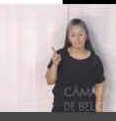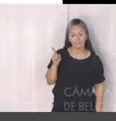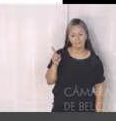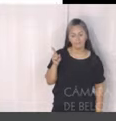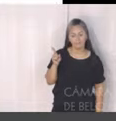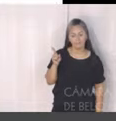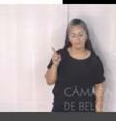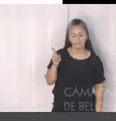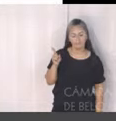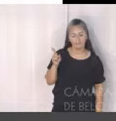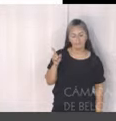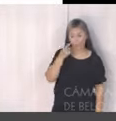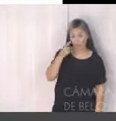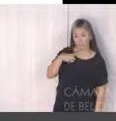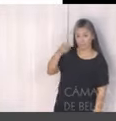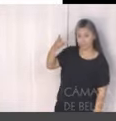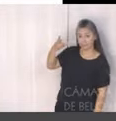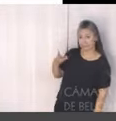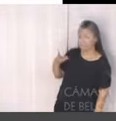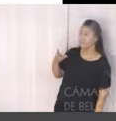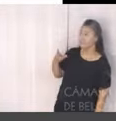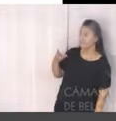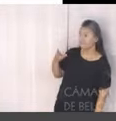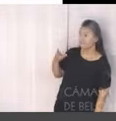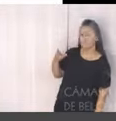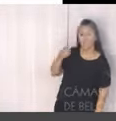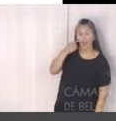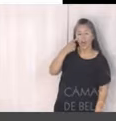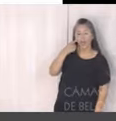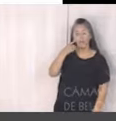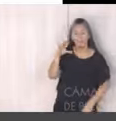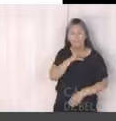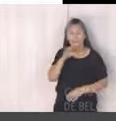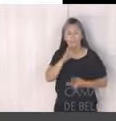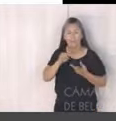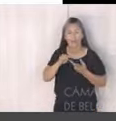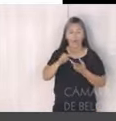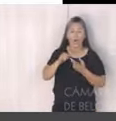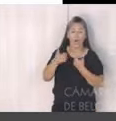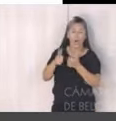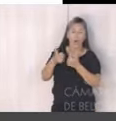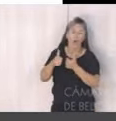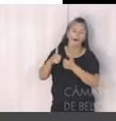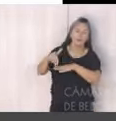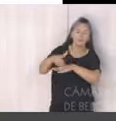Aqui são três indicadores também selecionados. Velocidade operacional média do transporte coletivo,